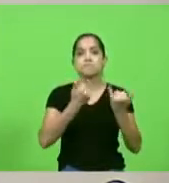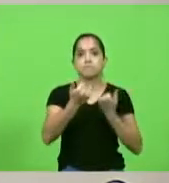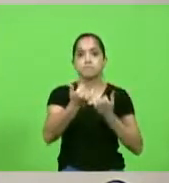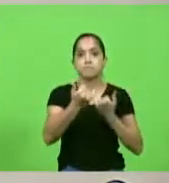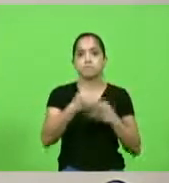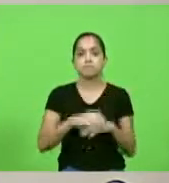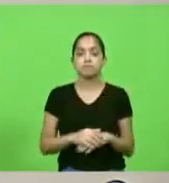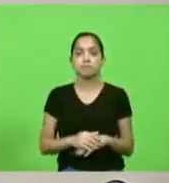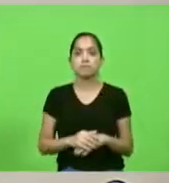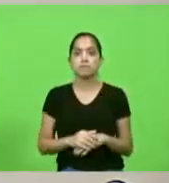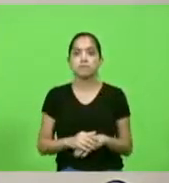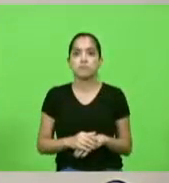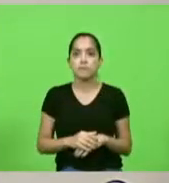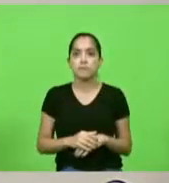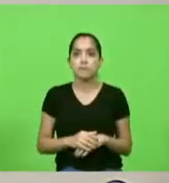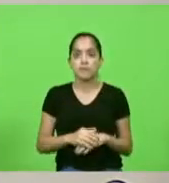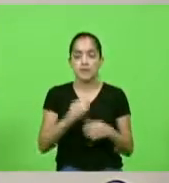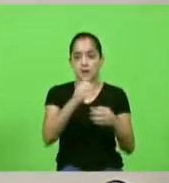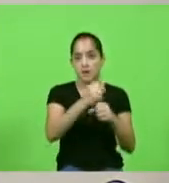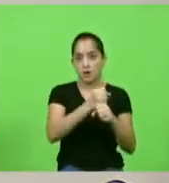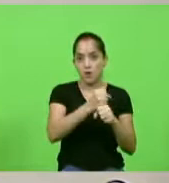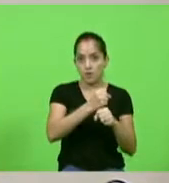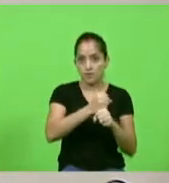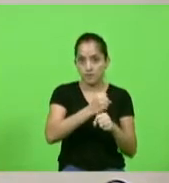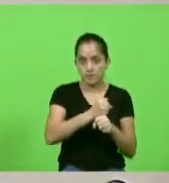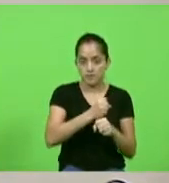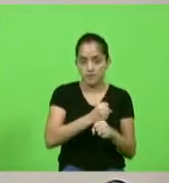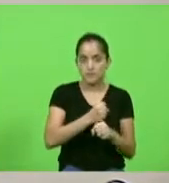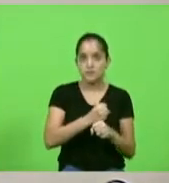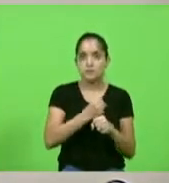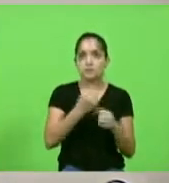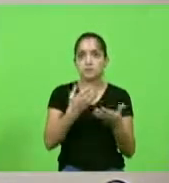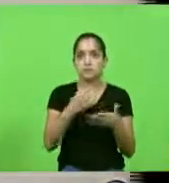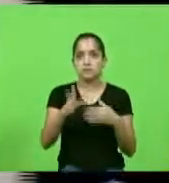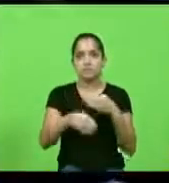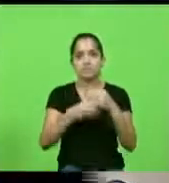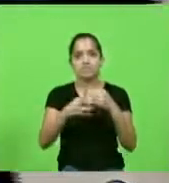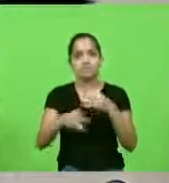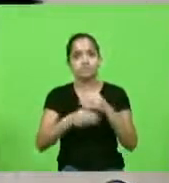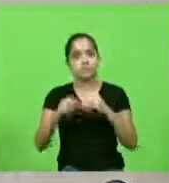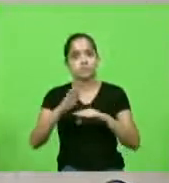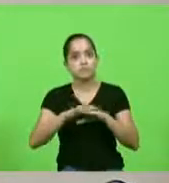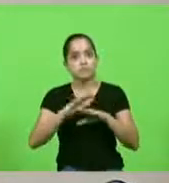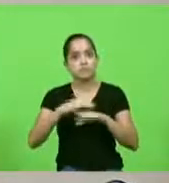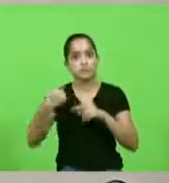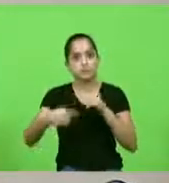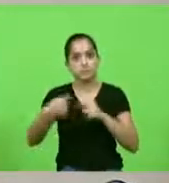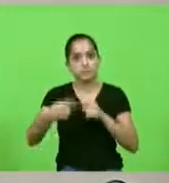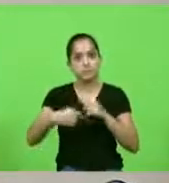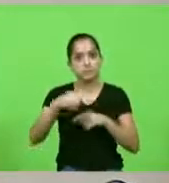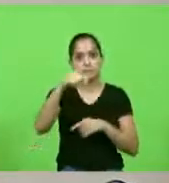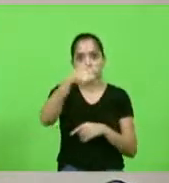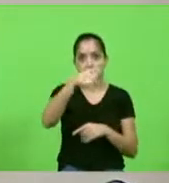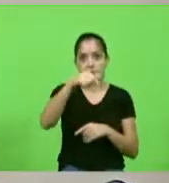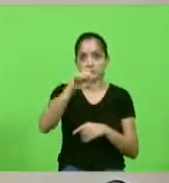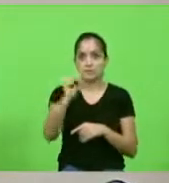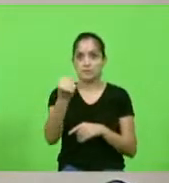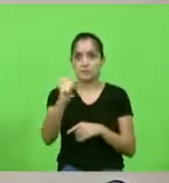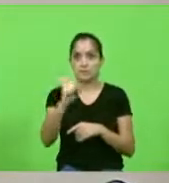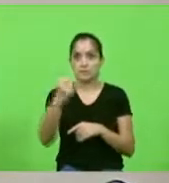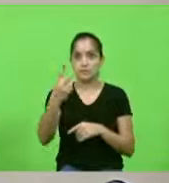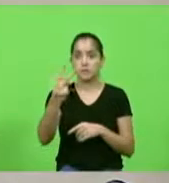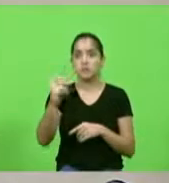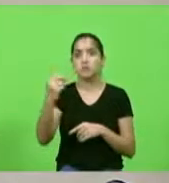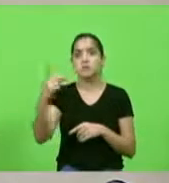execução das obras das emendas parlamentares impositivas número 78 de 2019